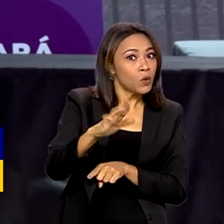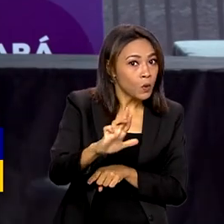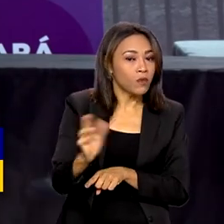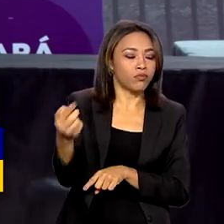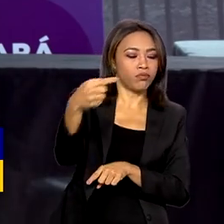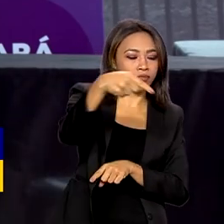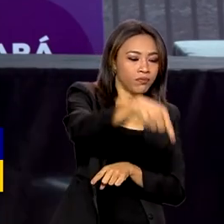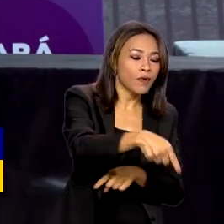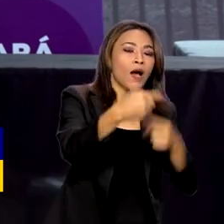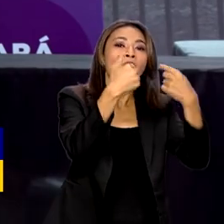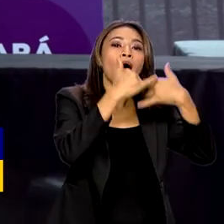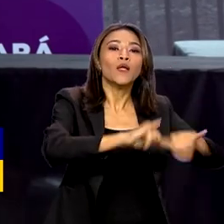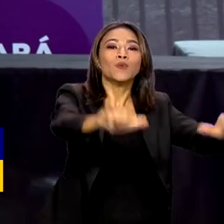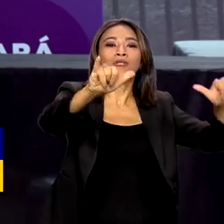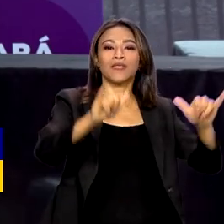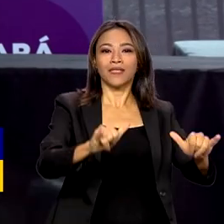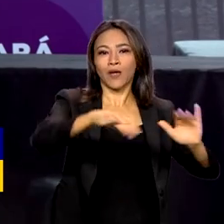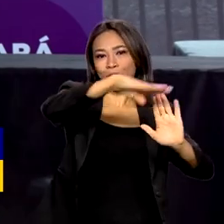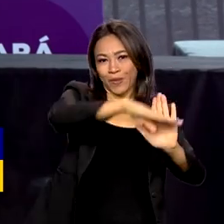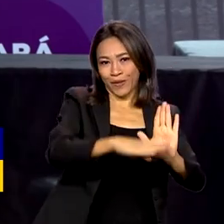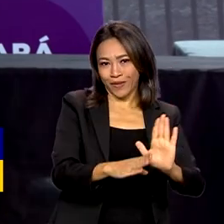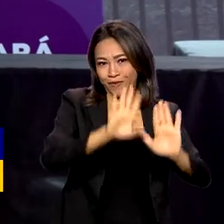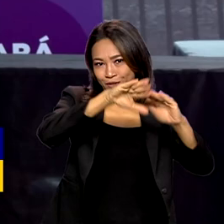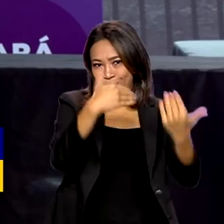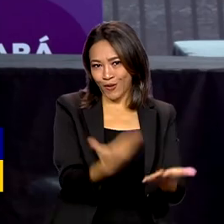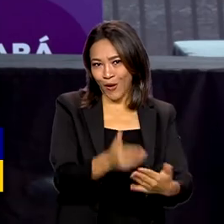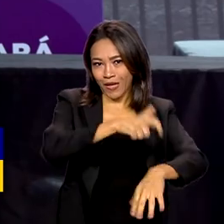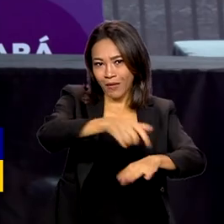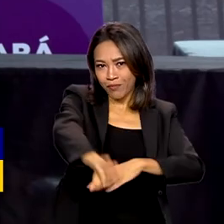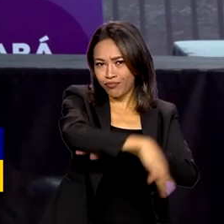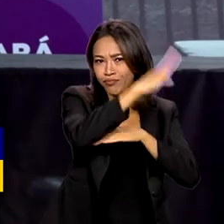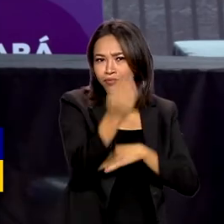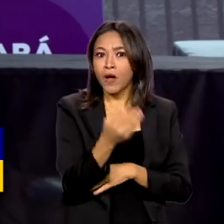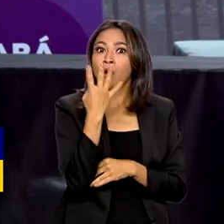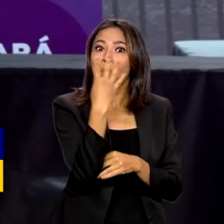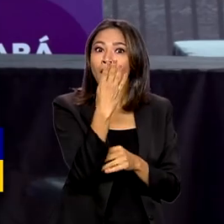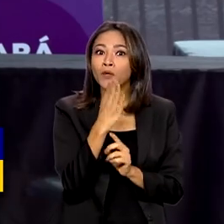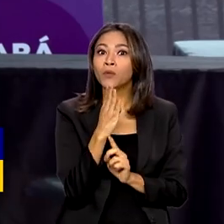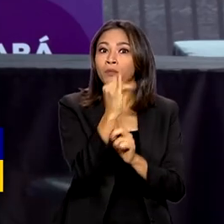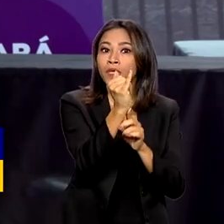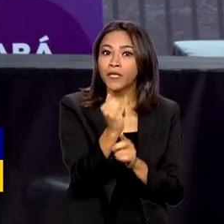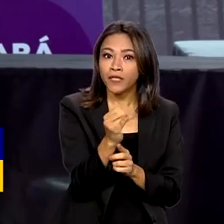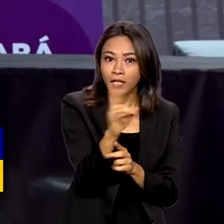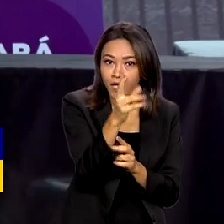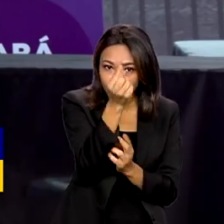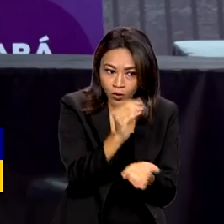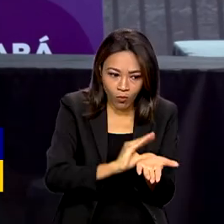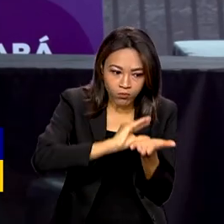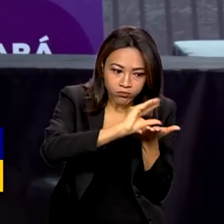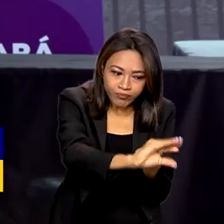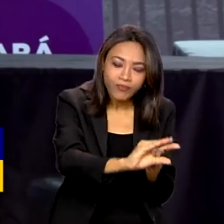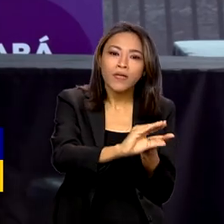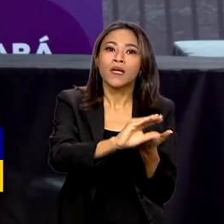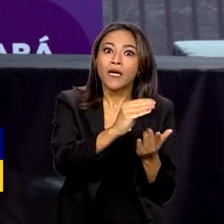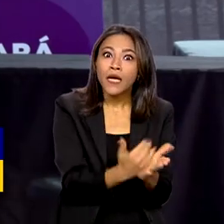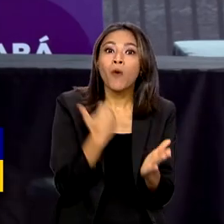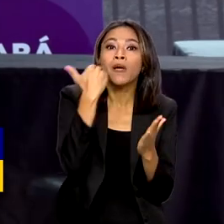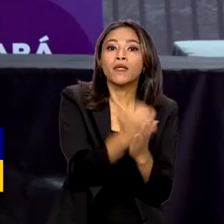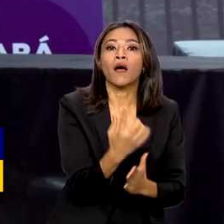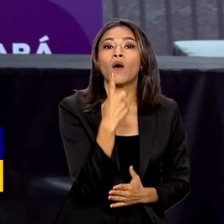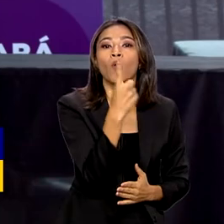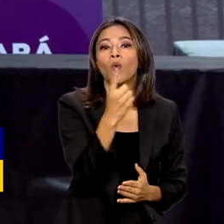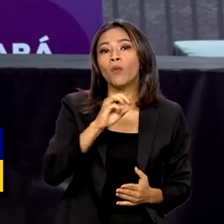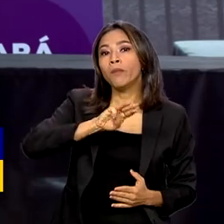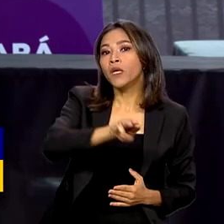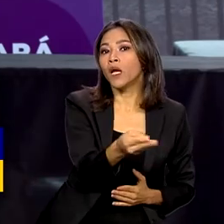o programa Escolas de Tempo Integral. Vão ser investidos 4 bilhões de reais e a expectativa é aumentar em 1 milhão o